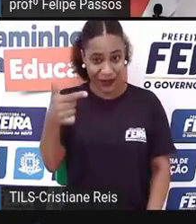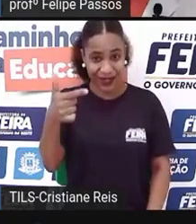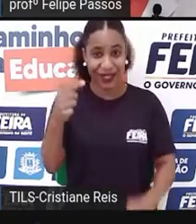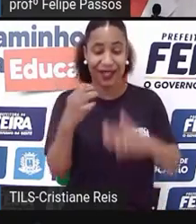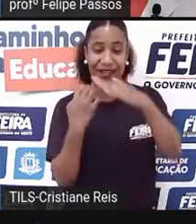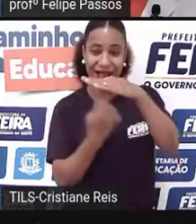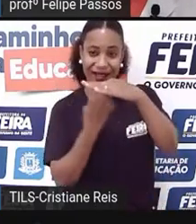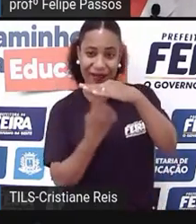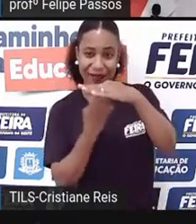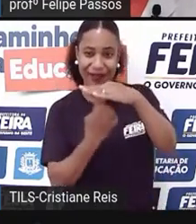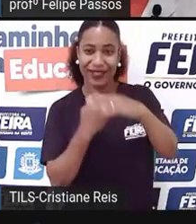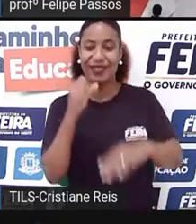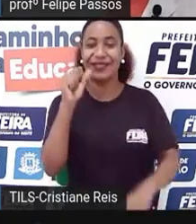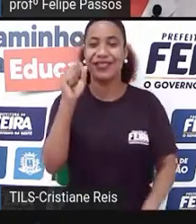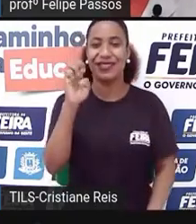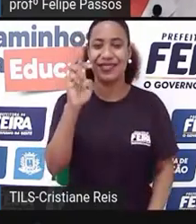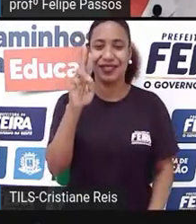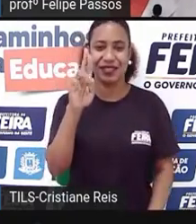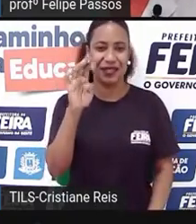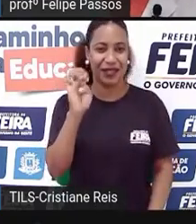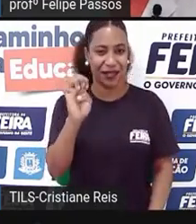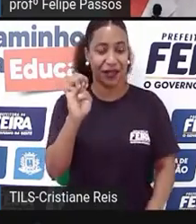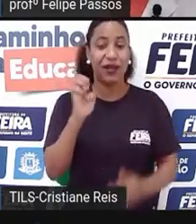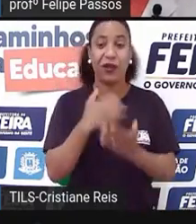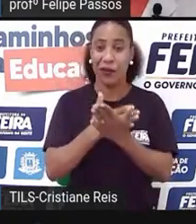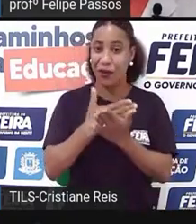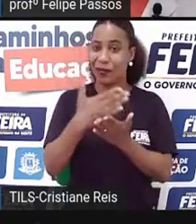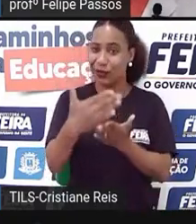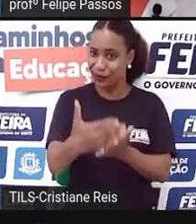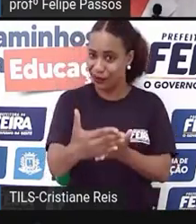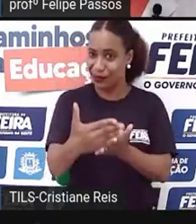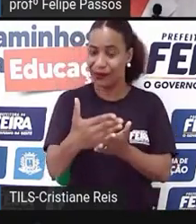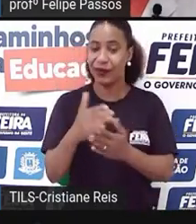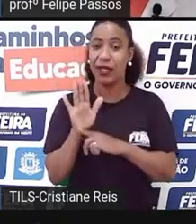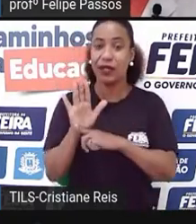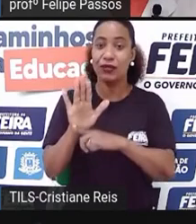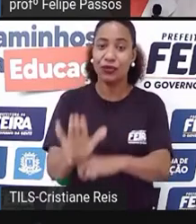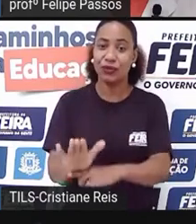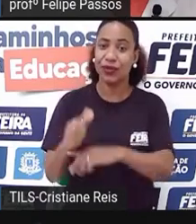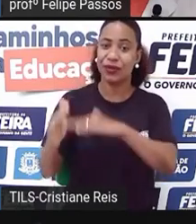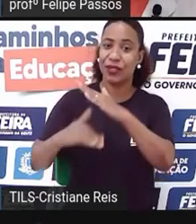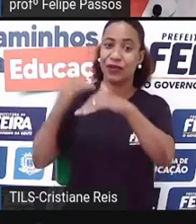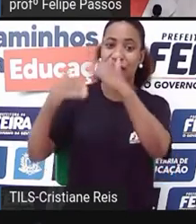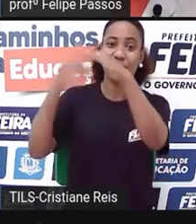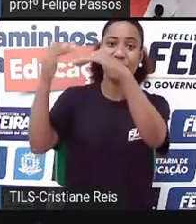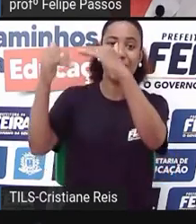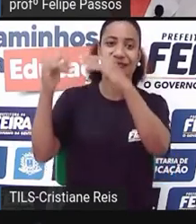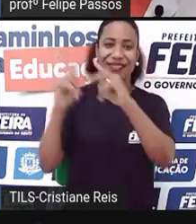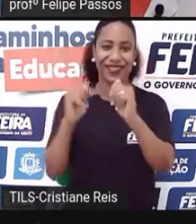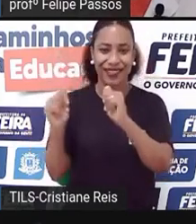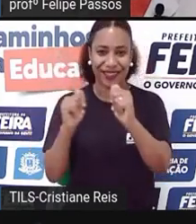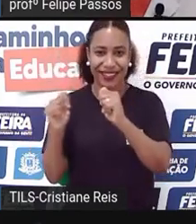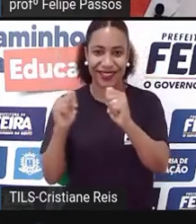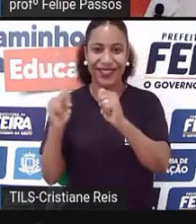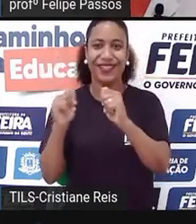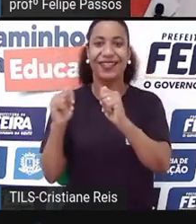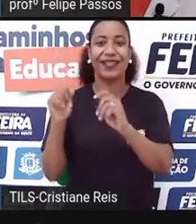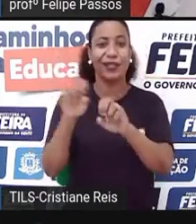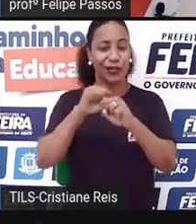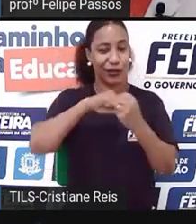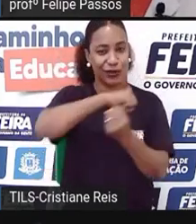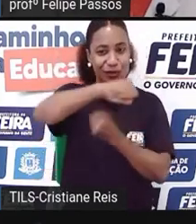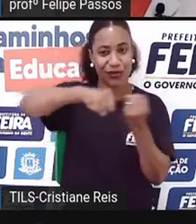missão promover o desenvolvimento econômico e sustentável das micro e pequenas empresas.